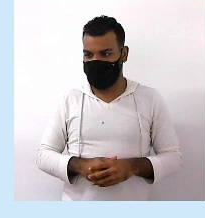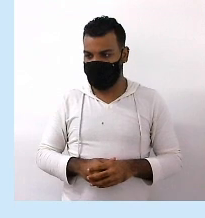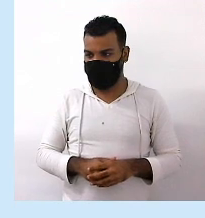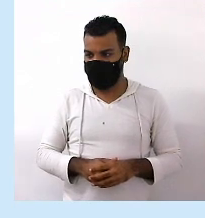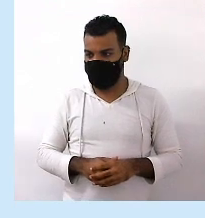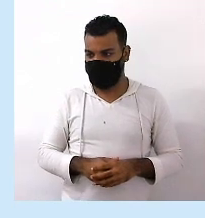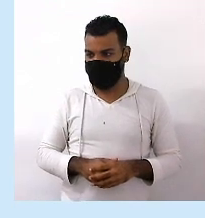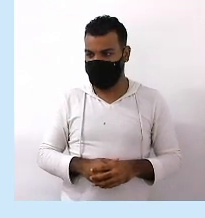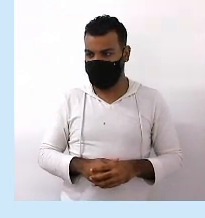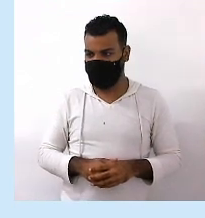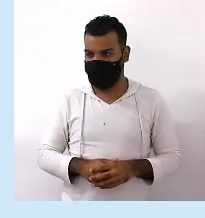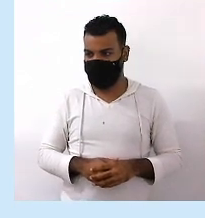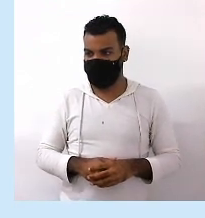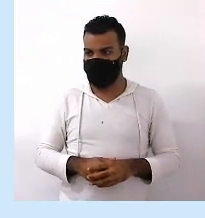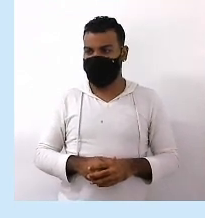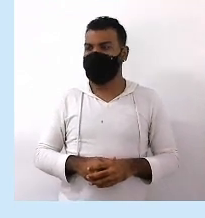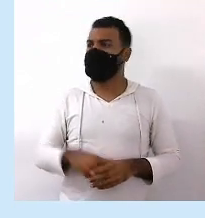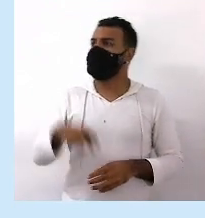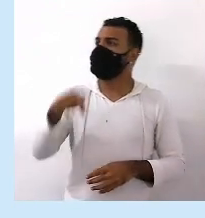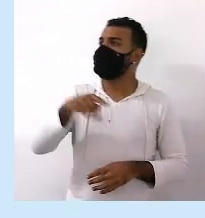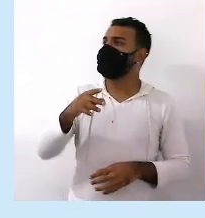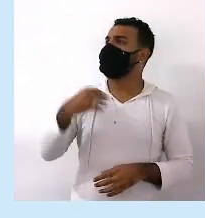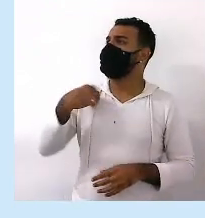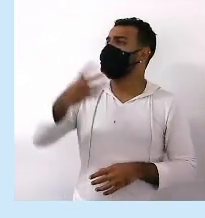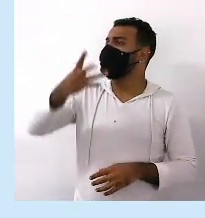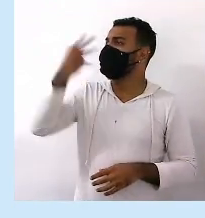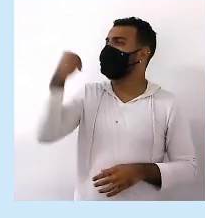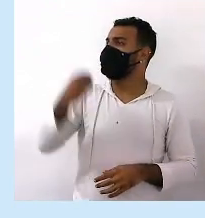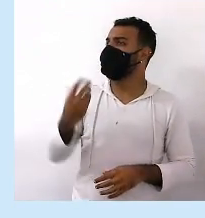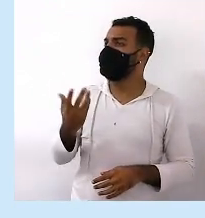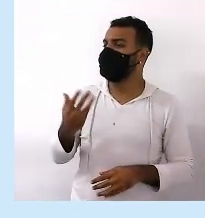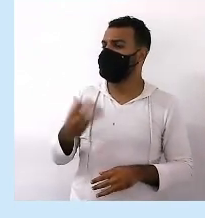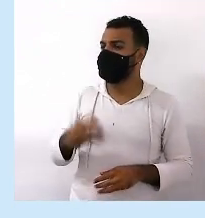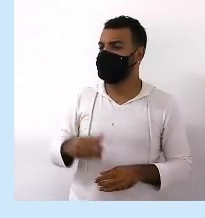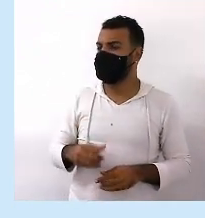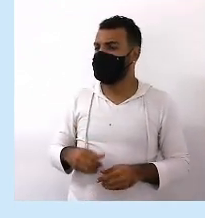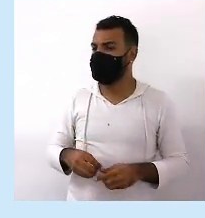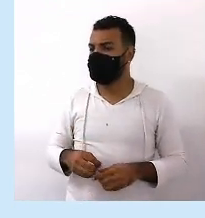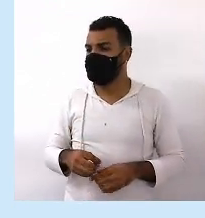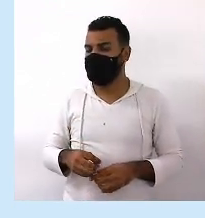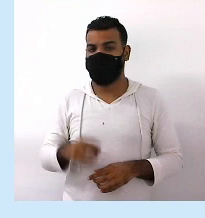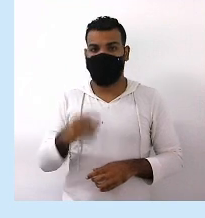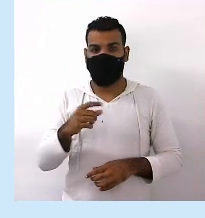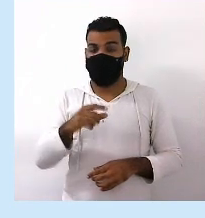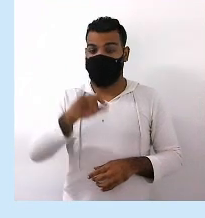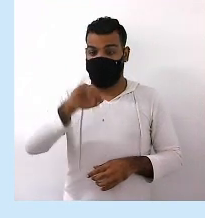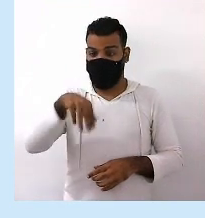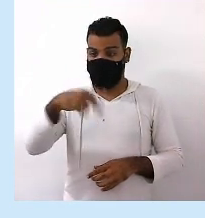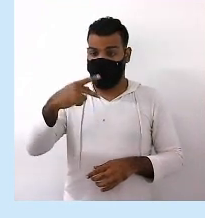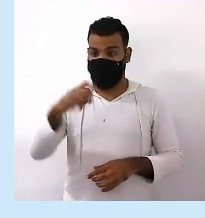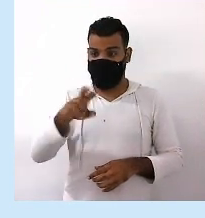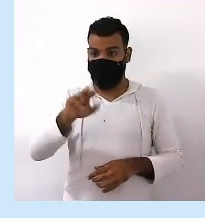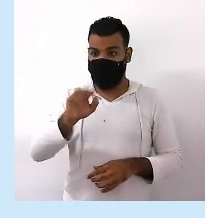Professor Eu esqueci Como é que o modo imperativo mesmo Ele dá uma ordem Ou seja O